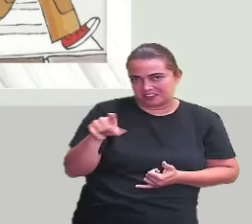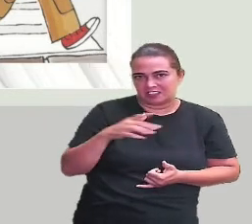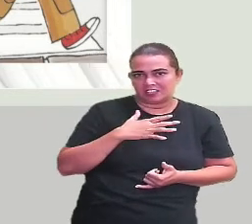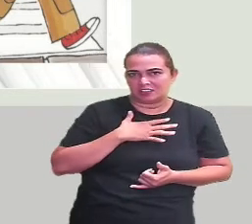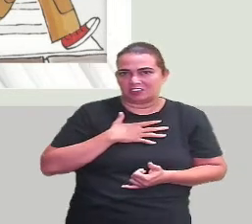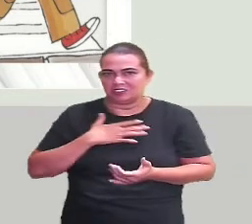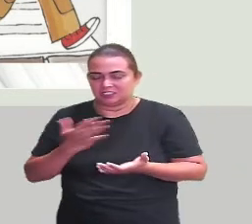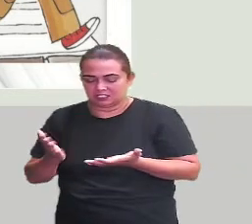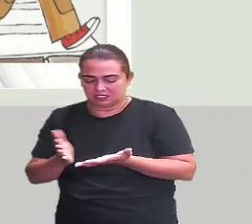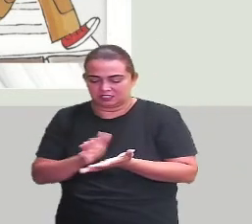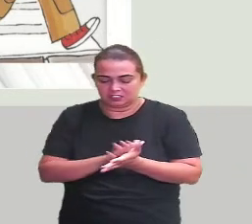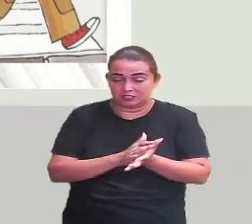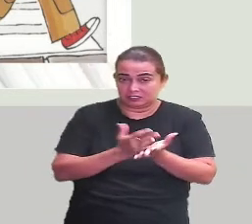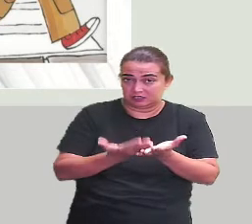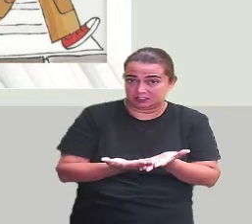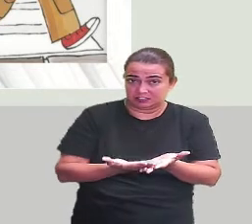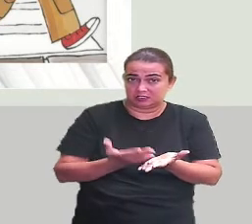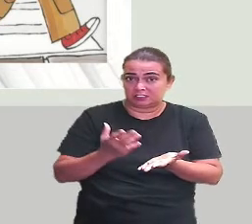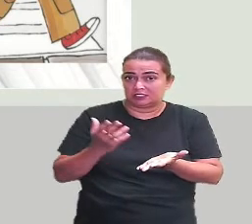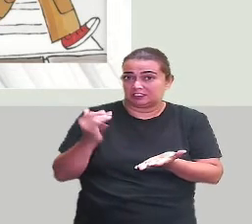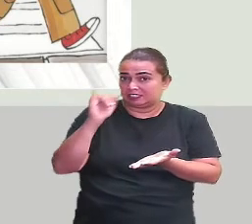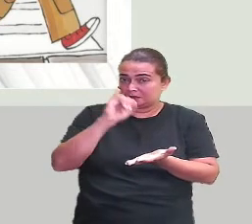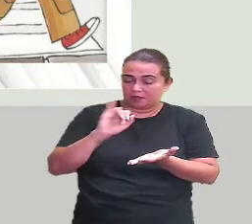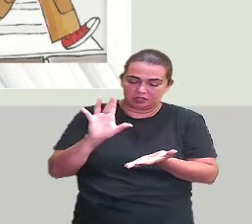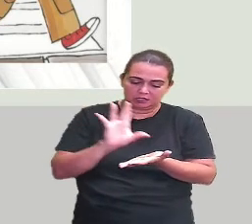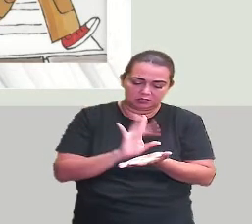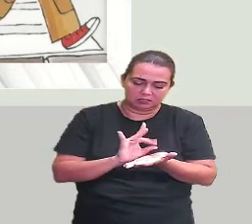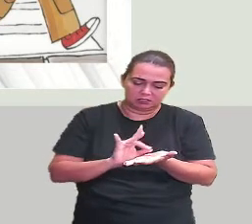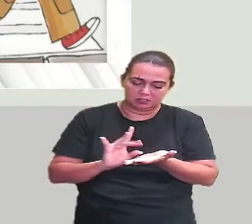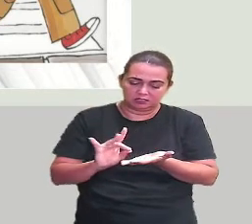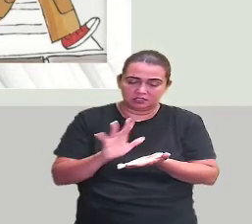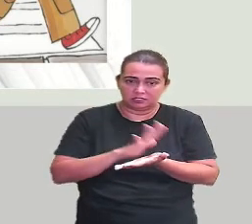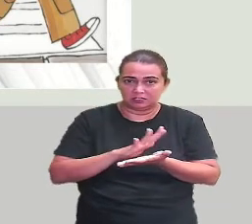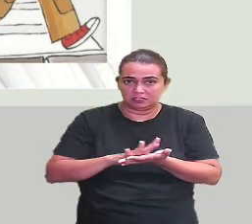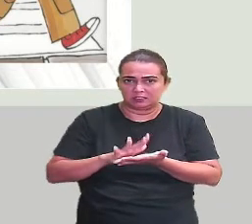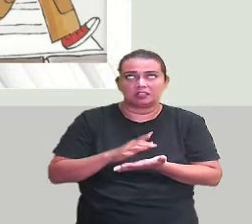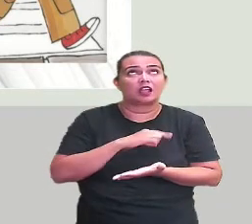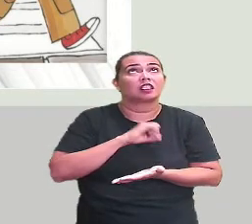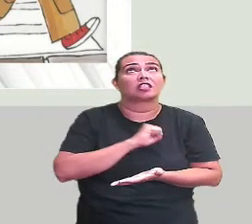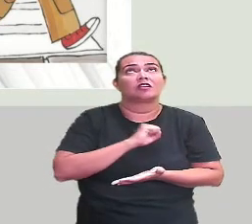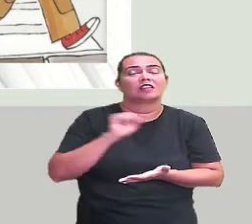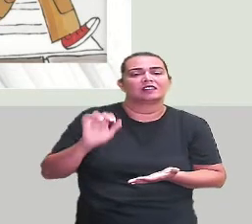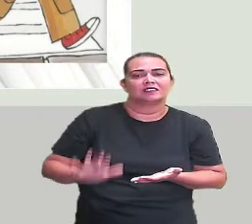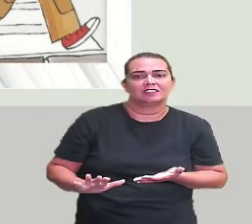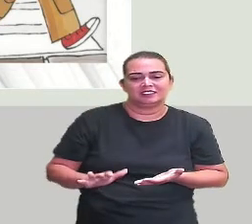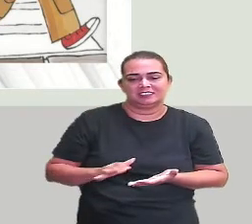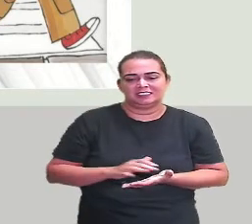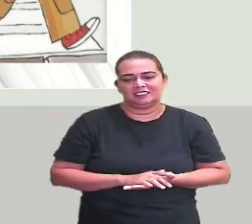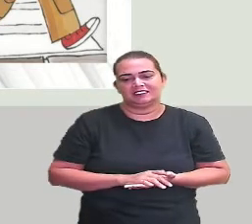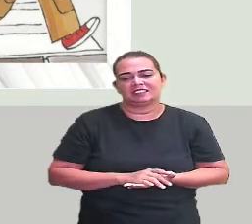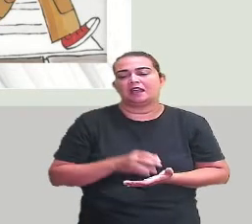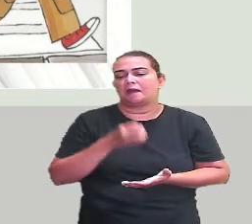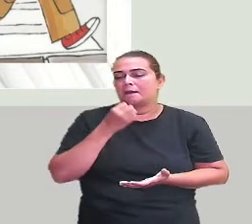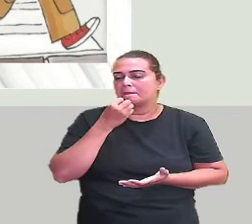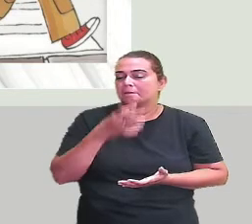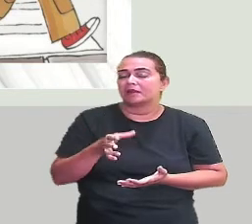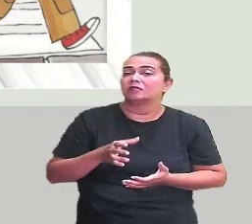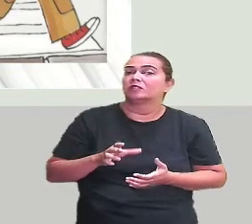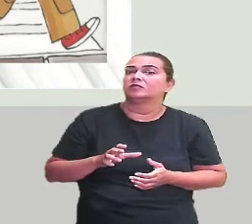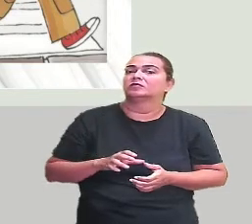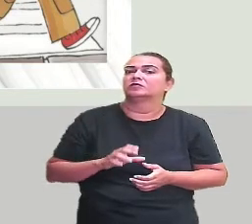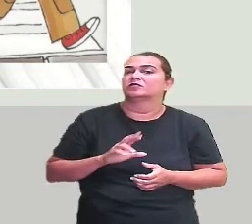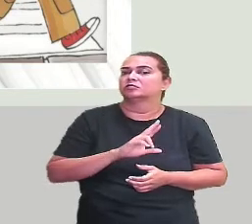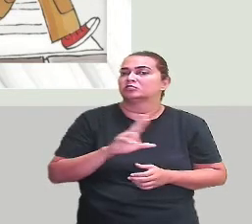adorava, quando criança, colecionar figurinhas de álbum. Eu adorava isso. Então, olha aí a banca do bairro.